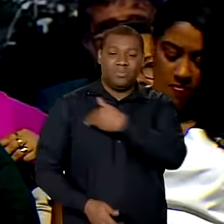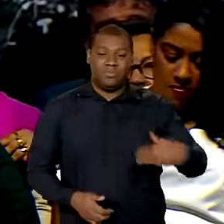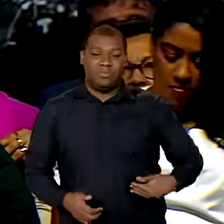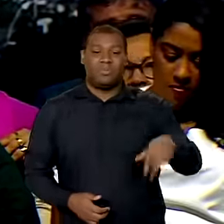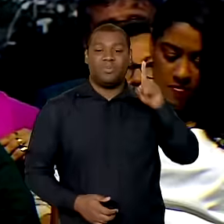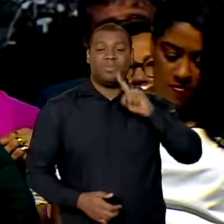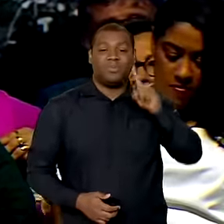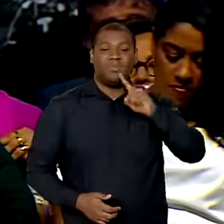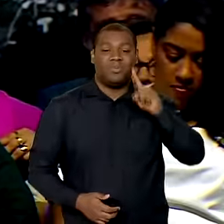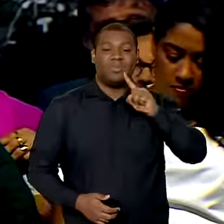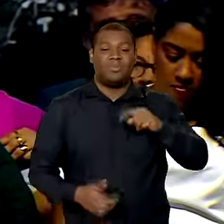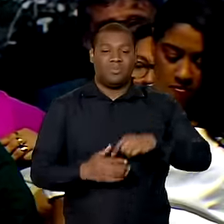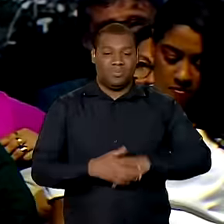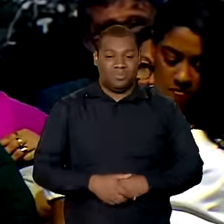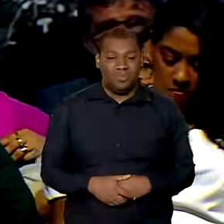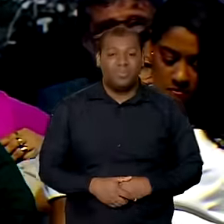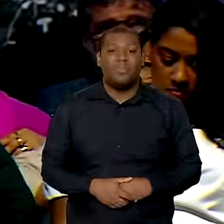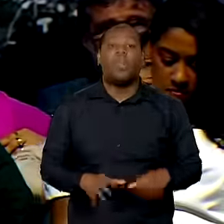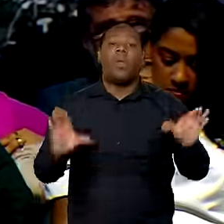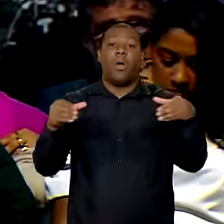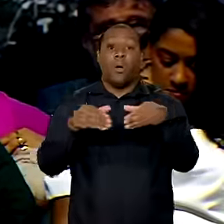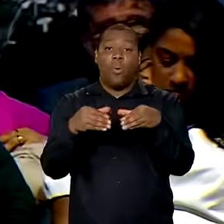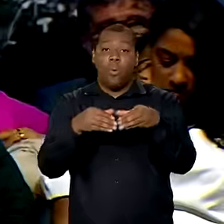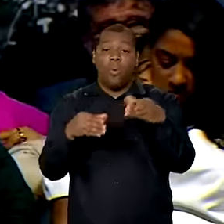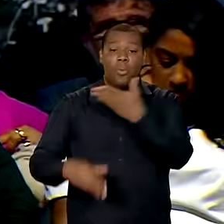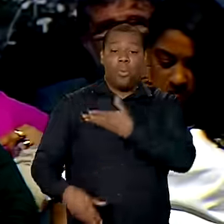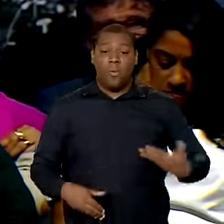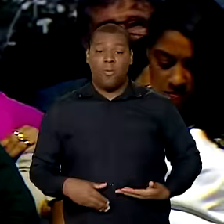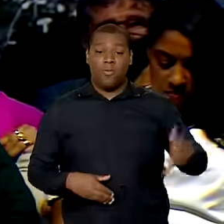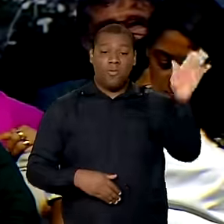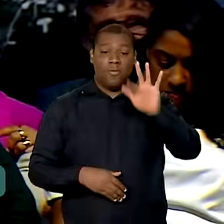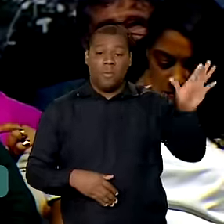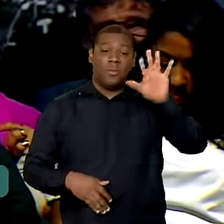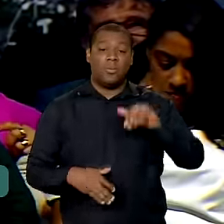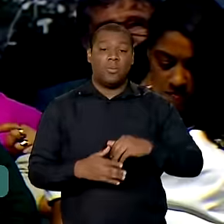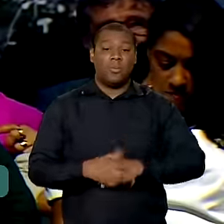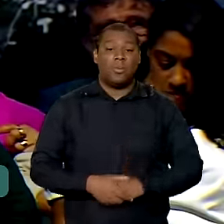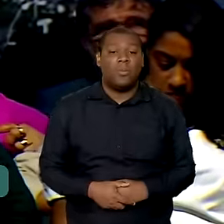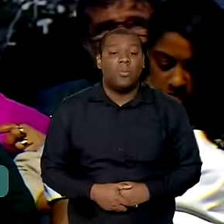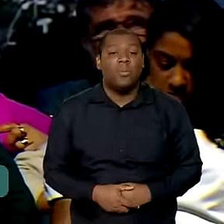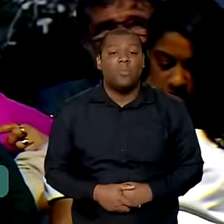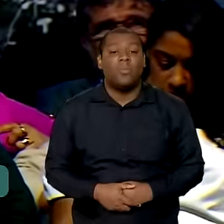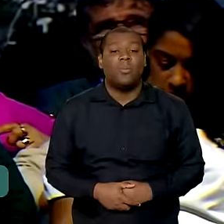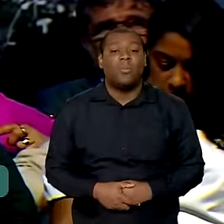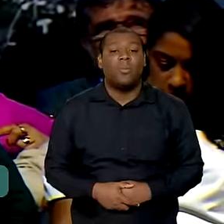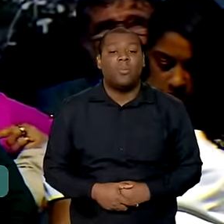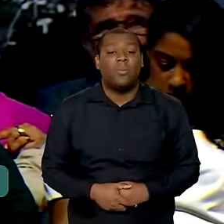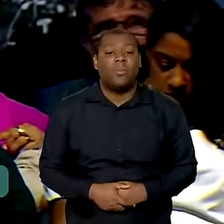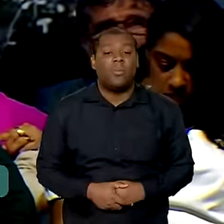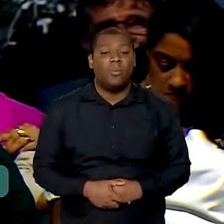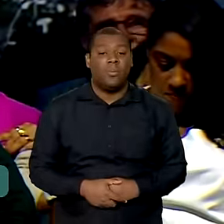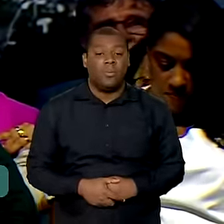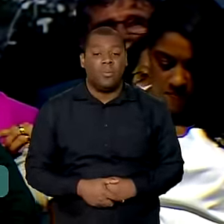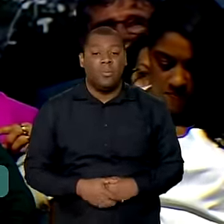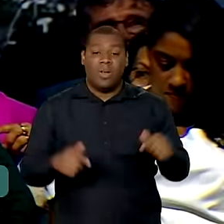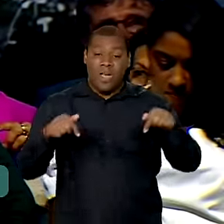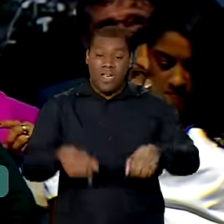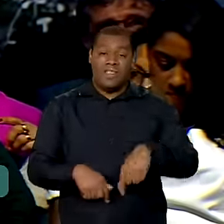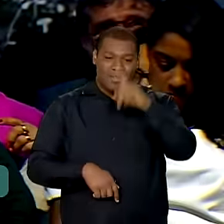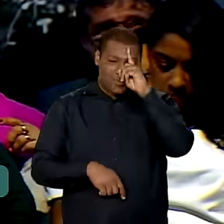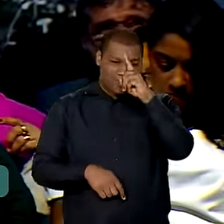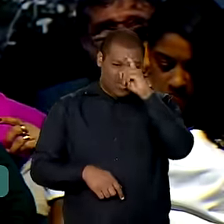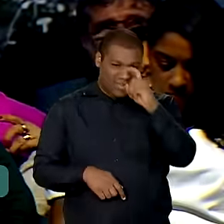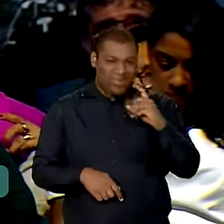e dizia a equipe do governo federal que falava o quanto bonito e complexo esse hospital.